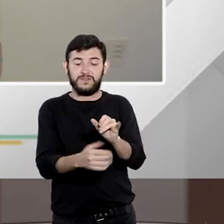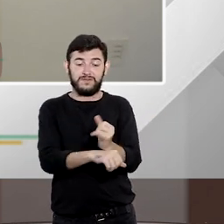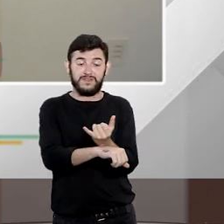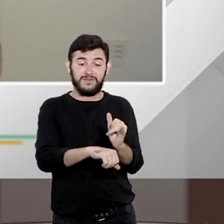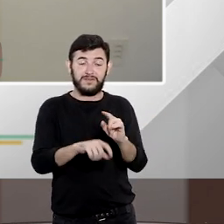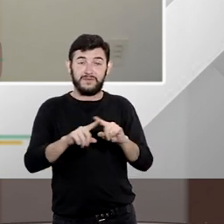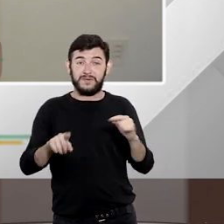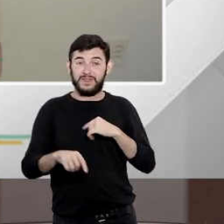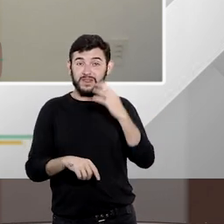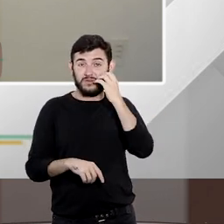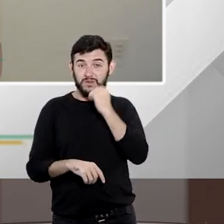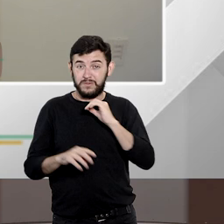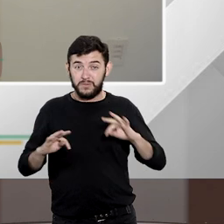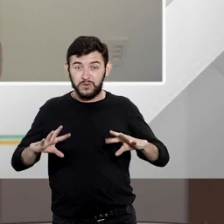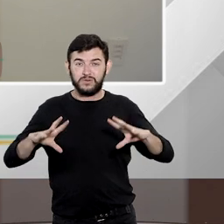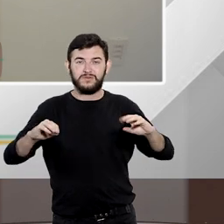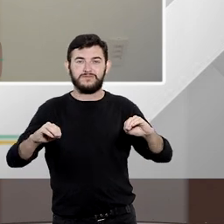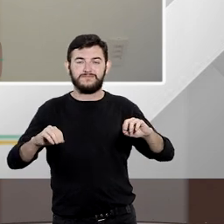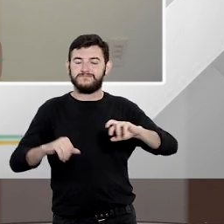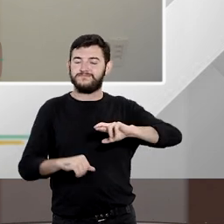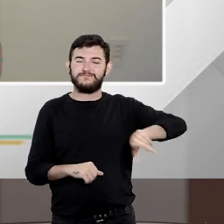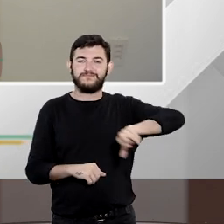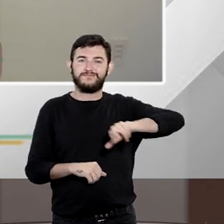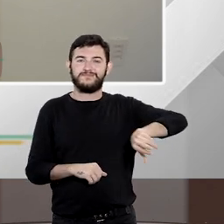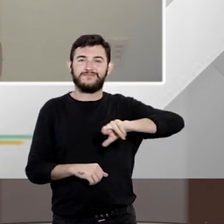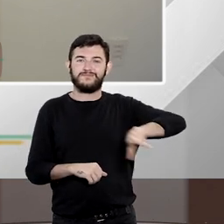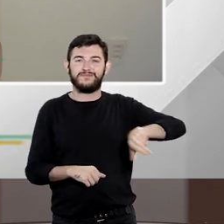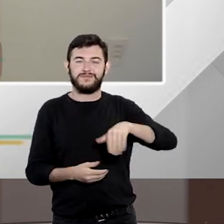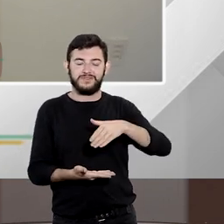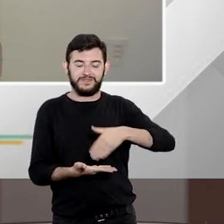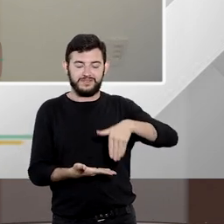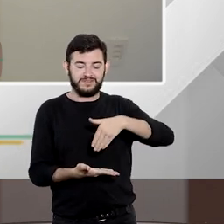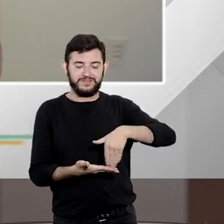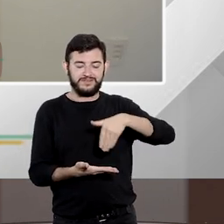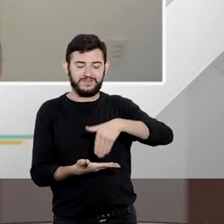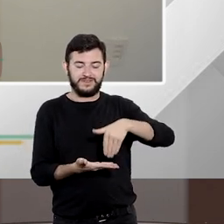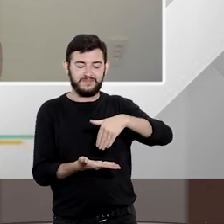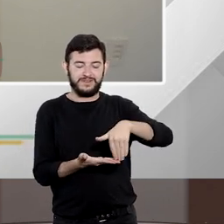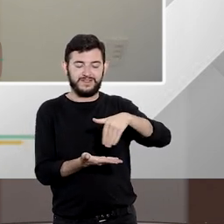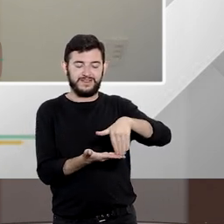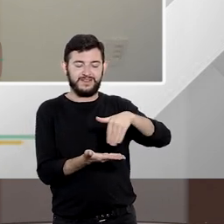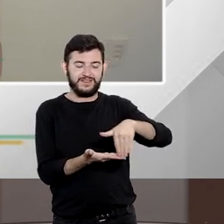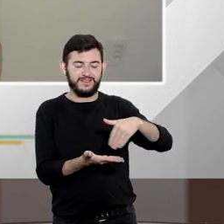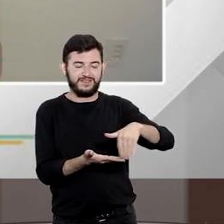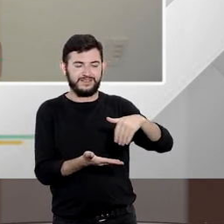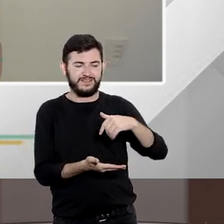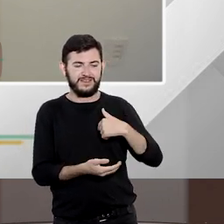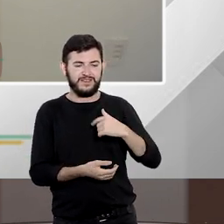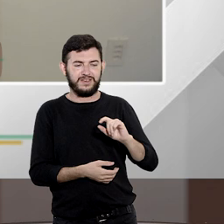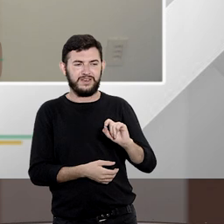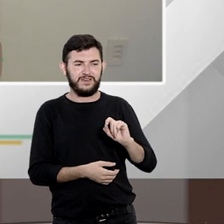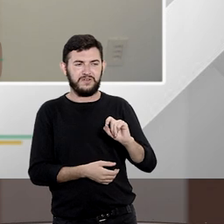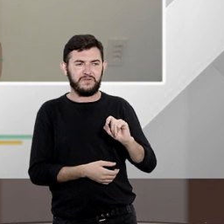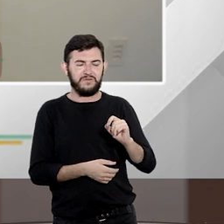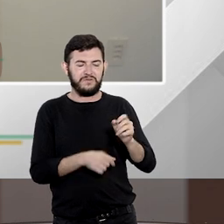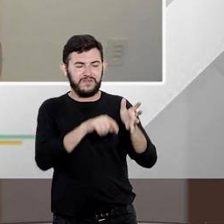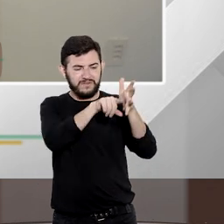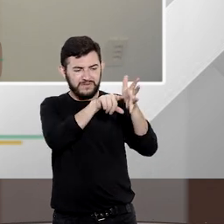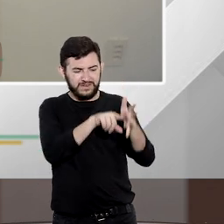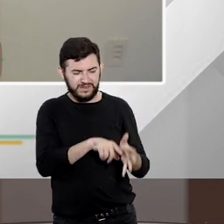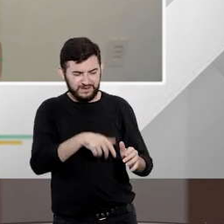hoje inclusive eu fiz um levantamento lá no gabinete e nós só temos um habeas data